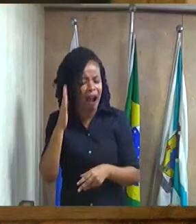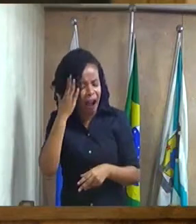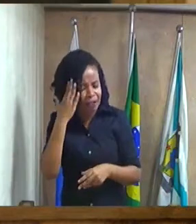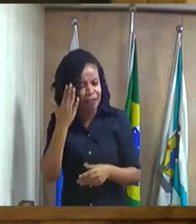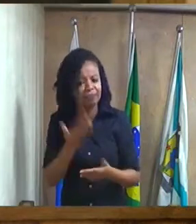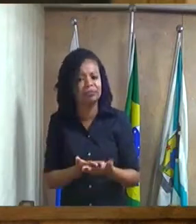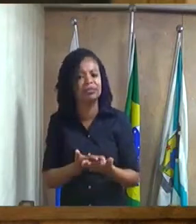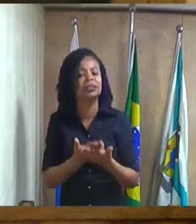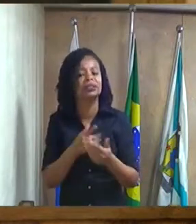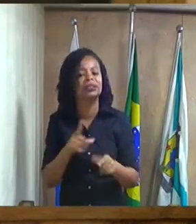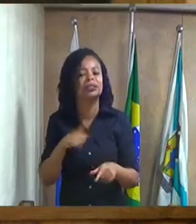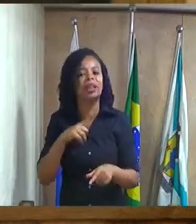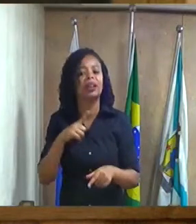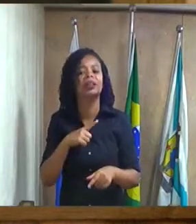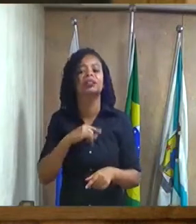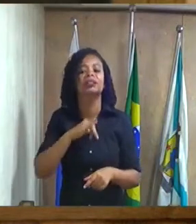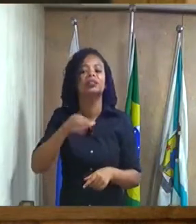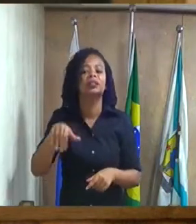a gente percebe aí